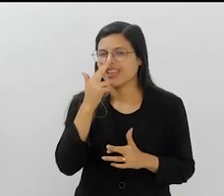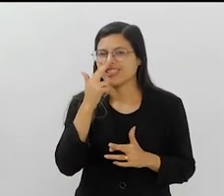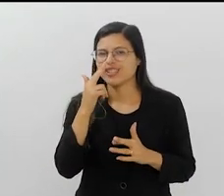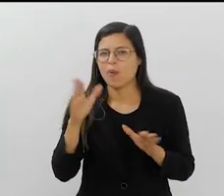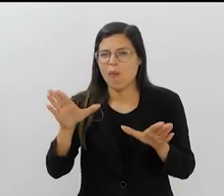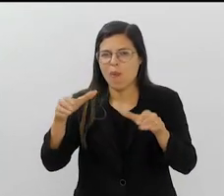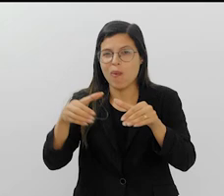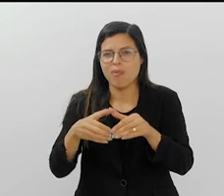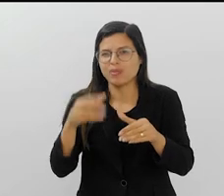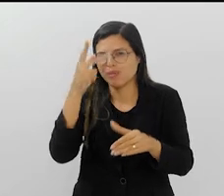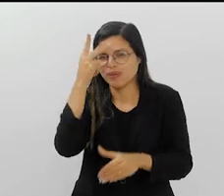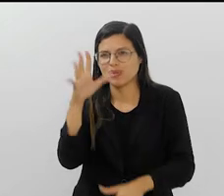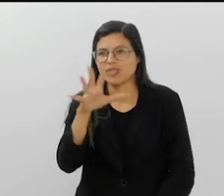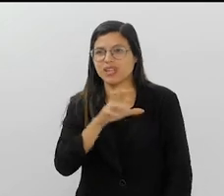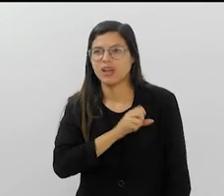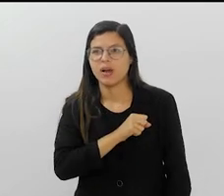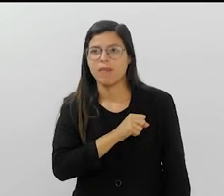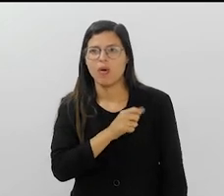apaixonados, né?